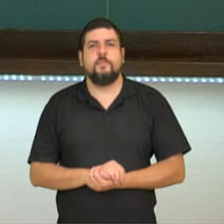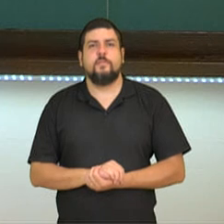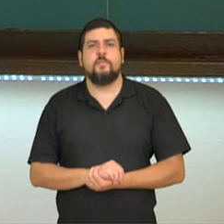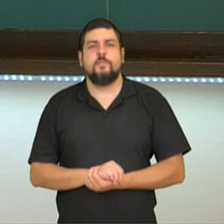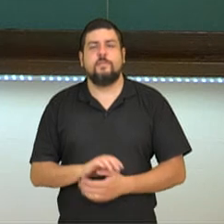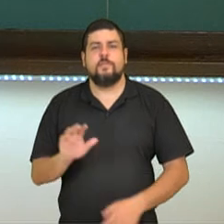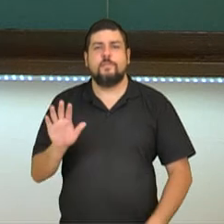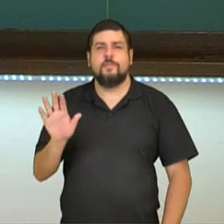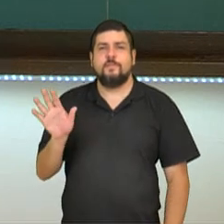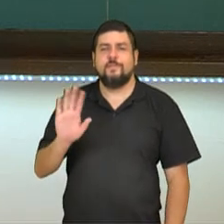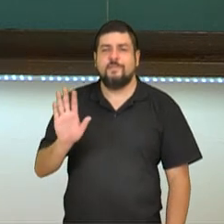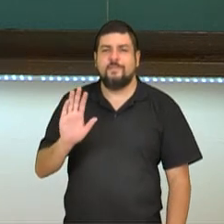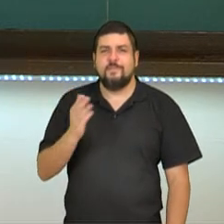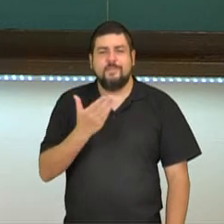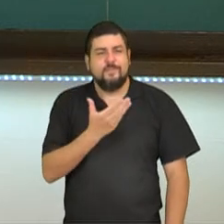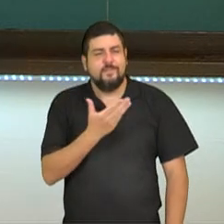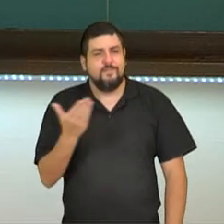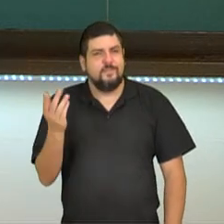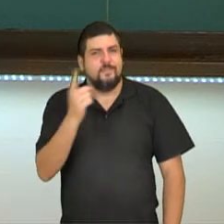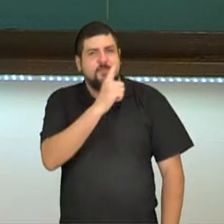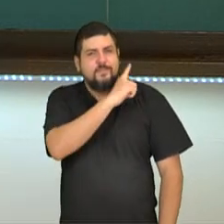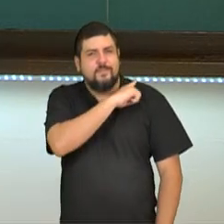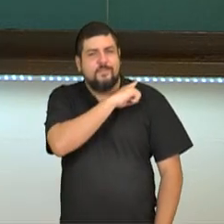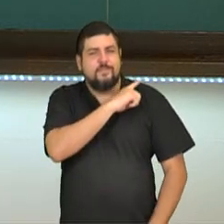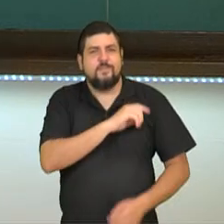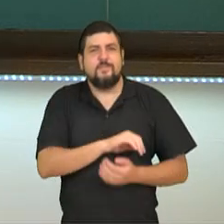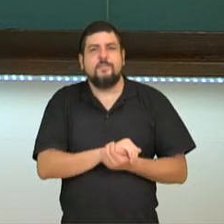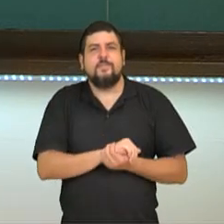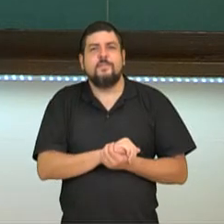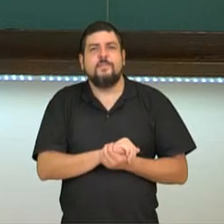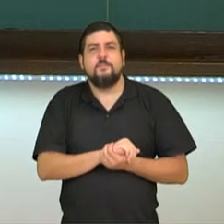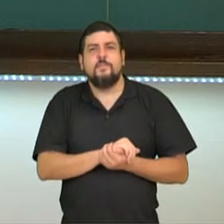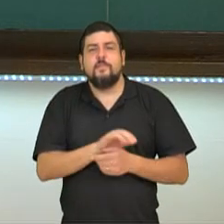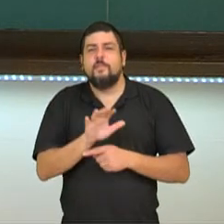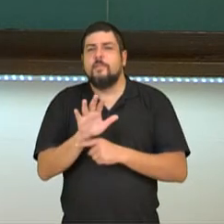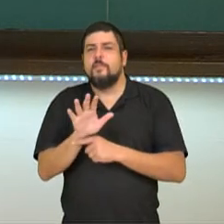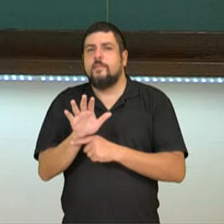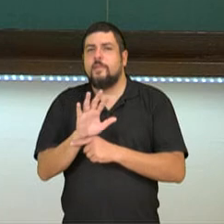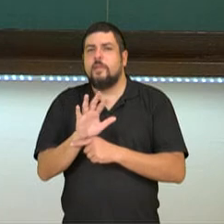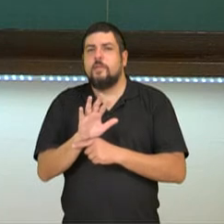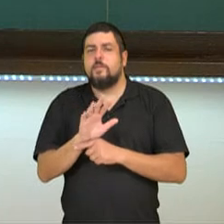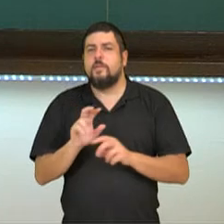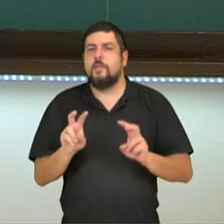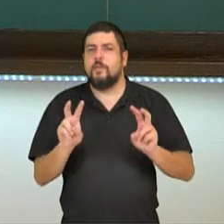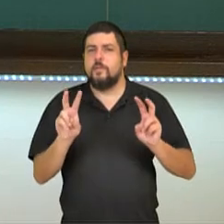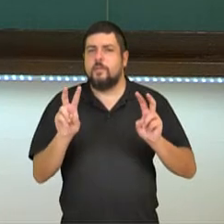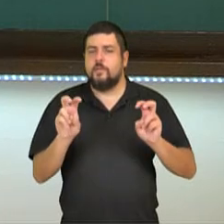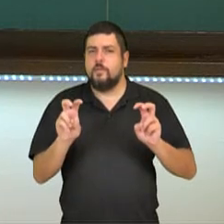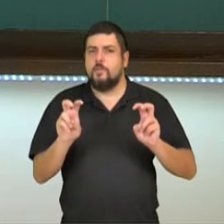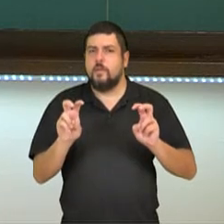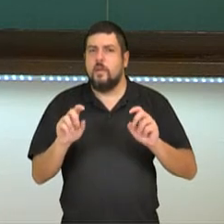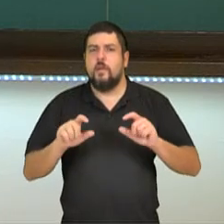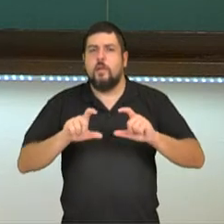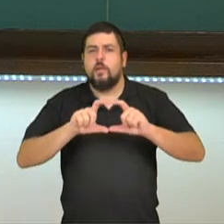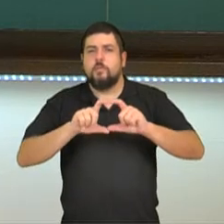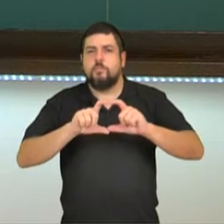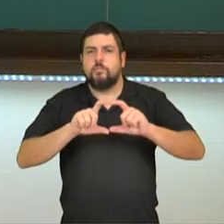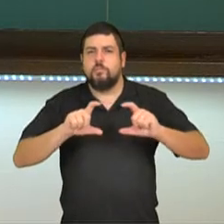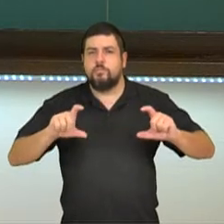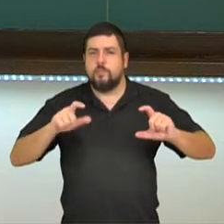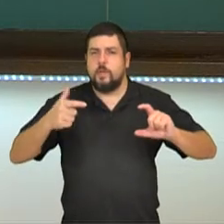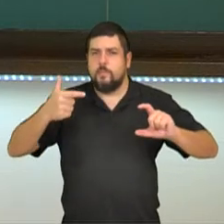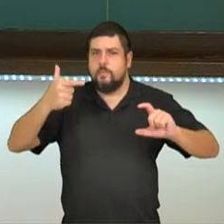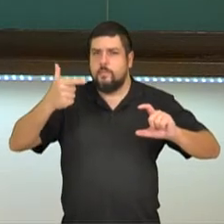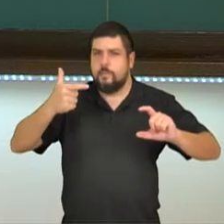Olá estudantes da primeira série, neste vídeo vamos falar sobre a resolução de equações do segundo grau utilizando